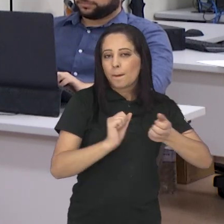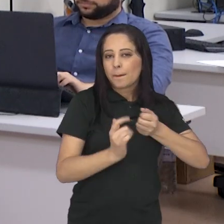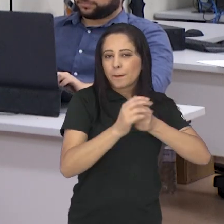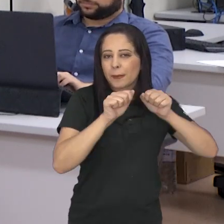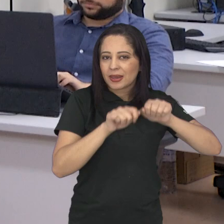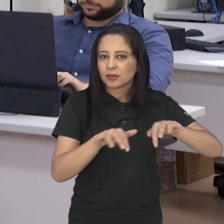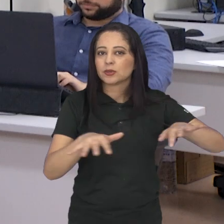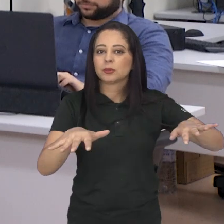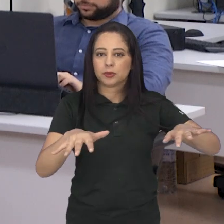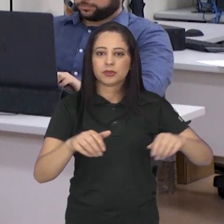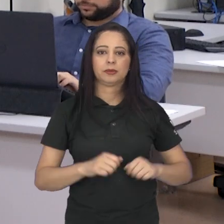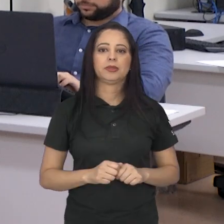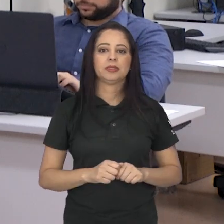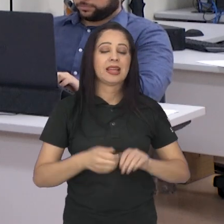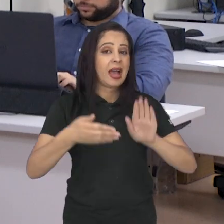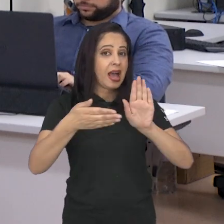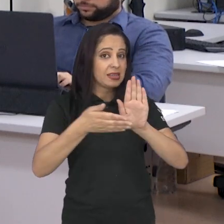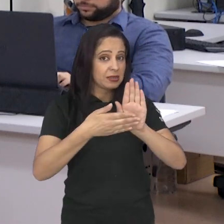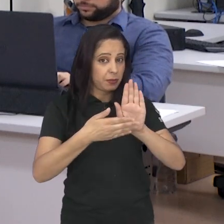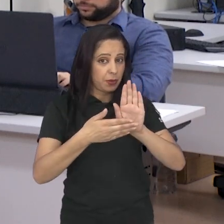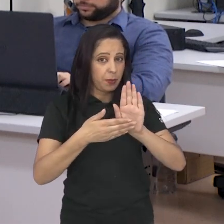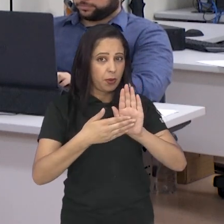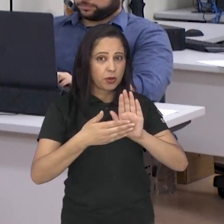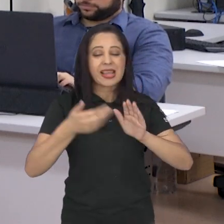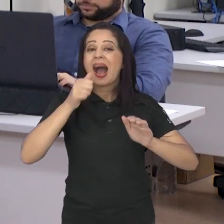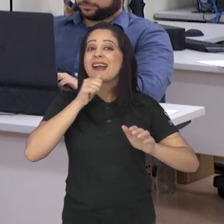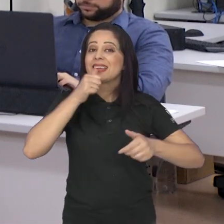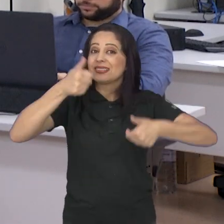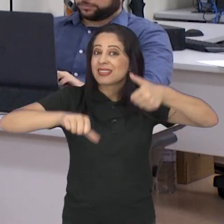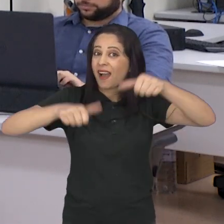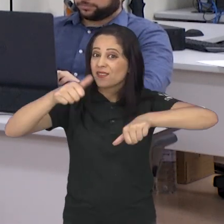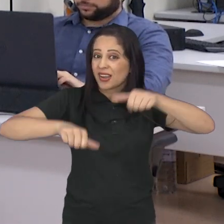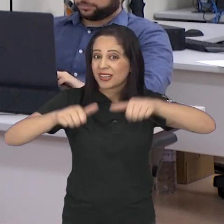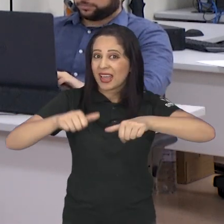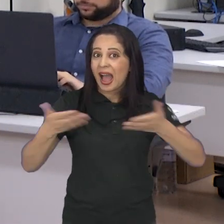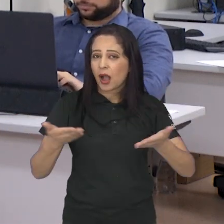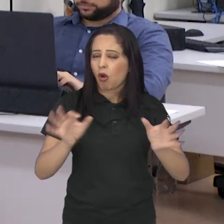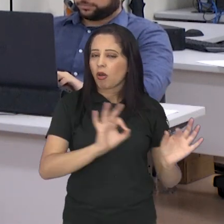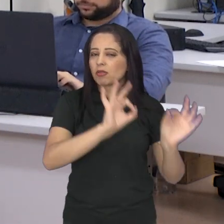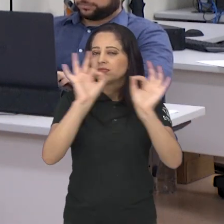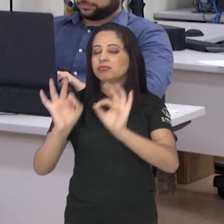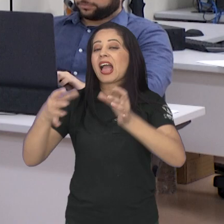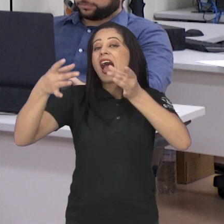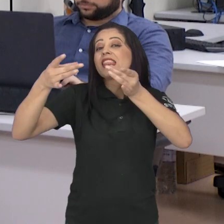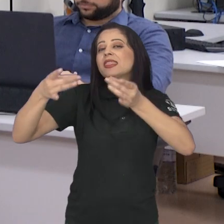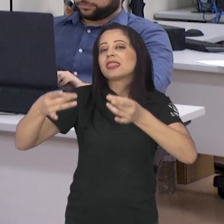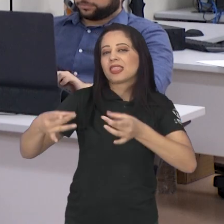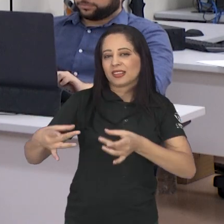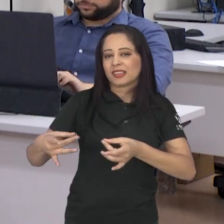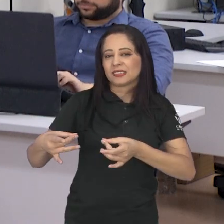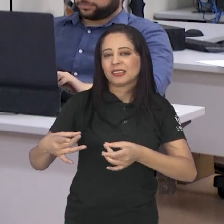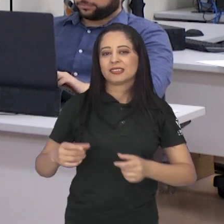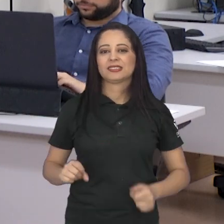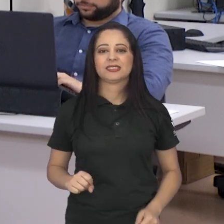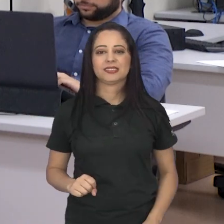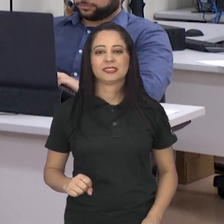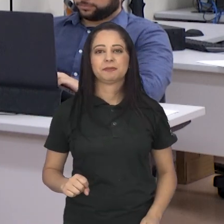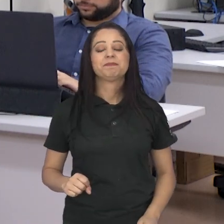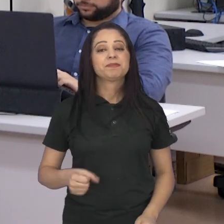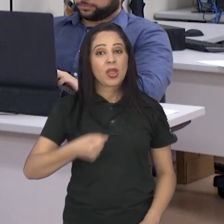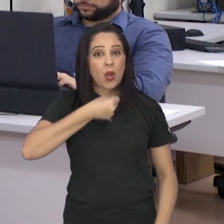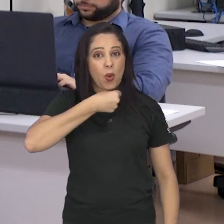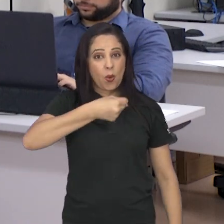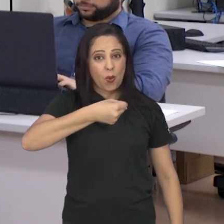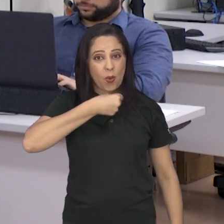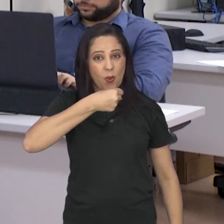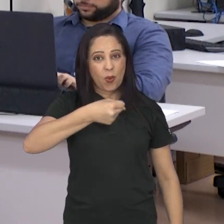em consequência da pandemia. As propostas coletadas serão avaliadas e a gente vai saber agora quais são as próximas etapas desse